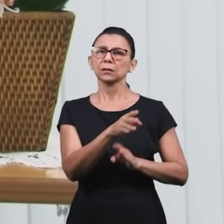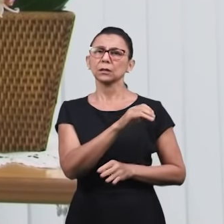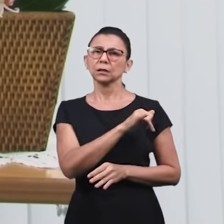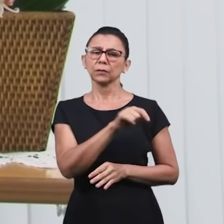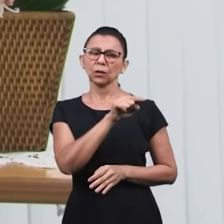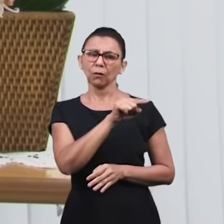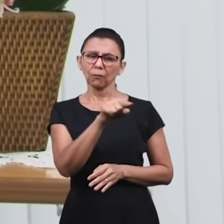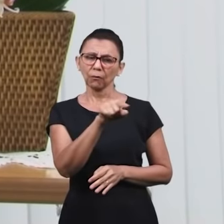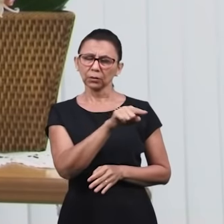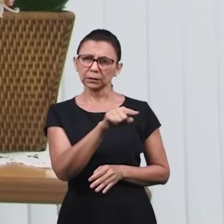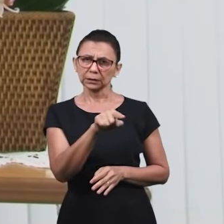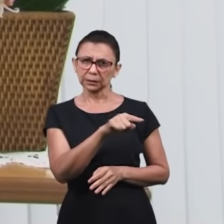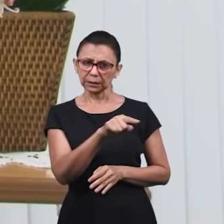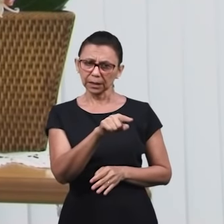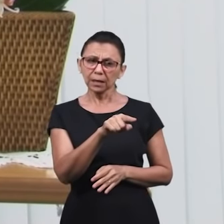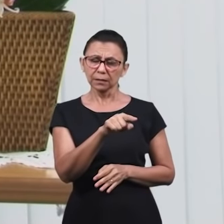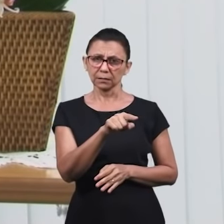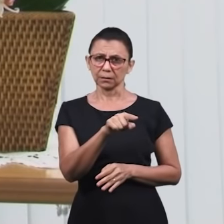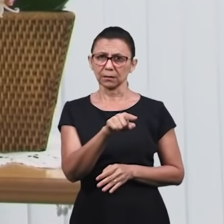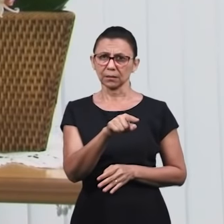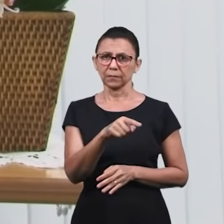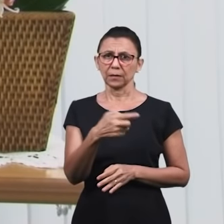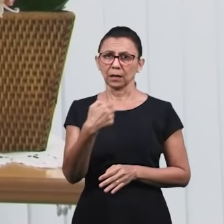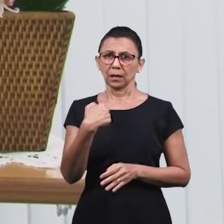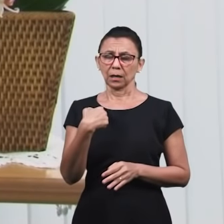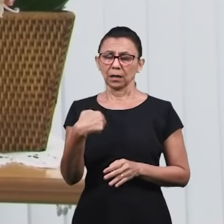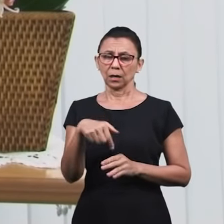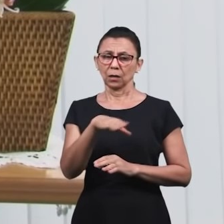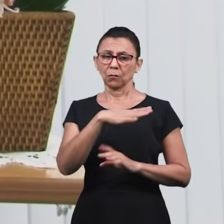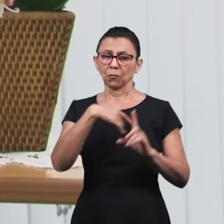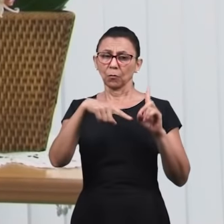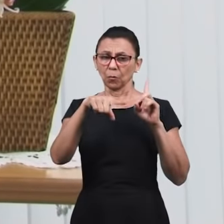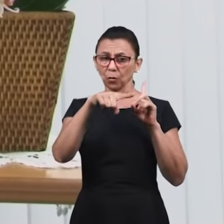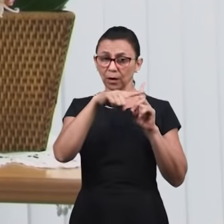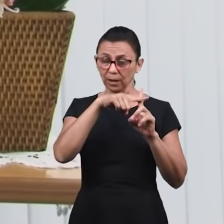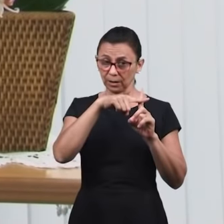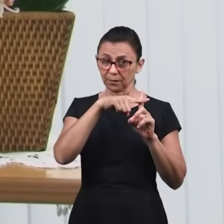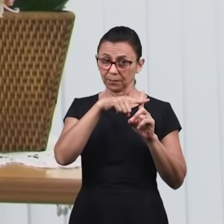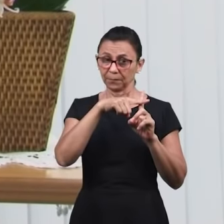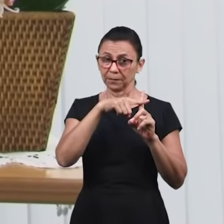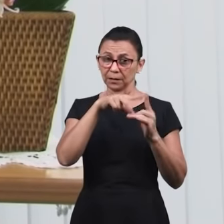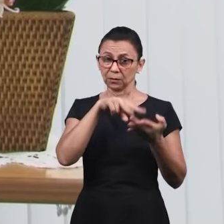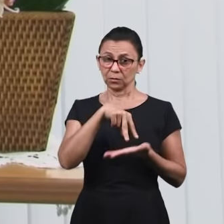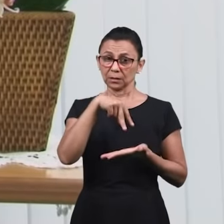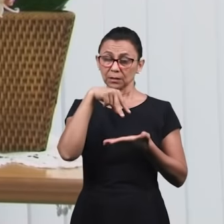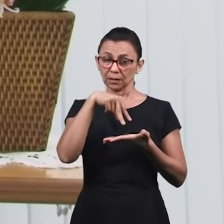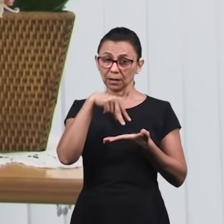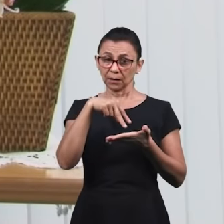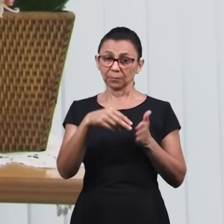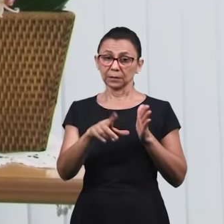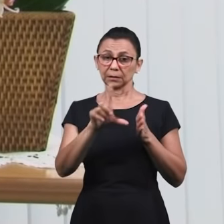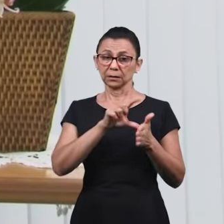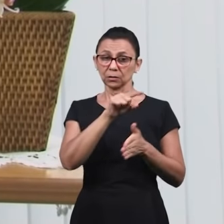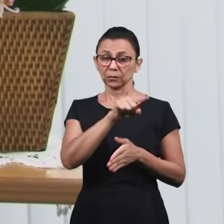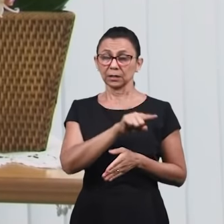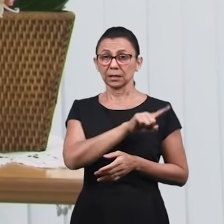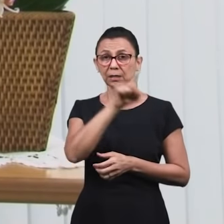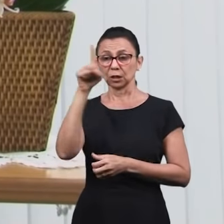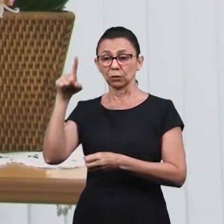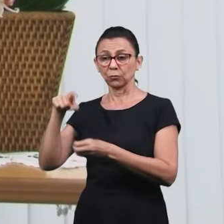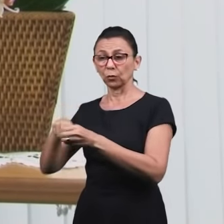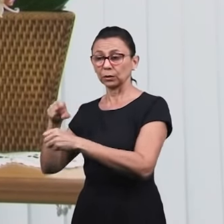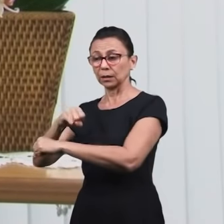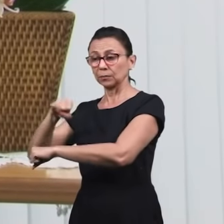Em uma delas era para que eles fossem para Jerusalém após a sua morte, após a sua ressurreição, eles estivessem em Jerusalém,